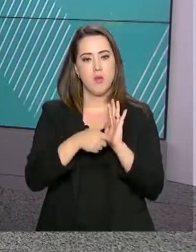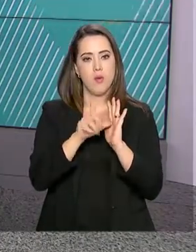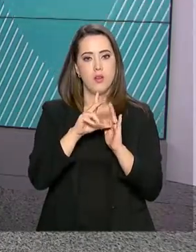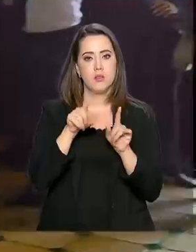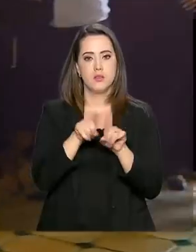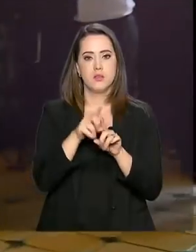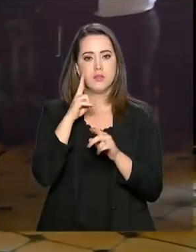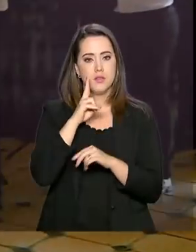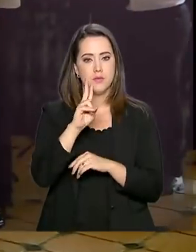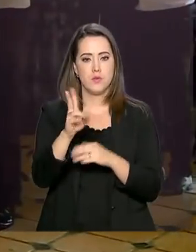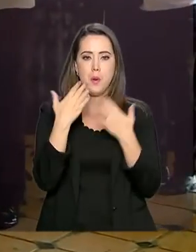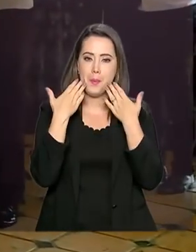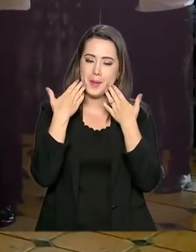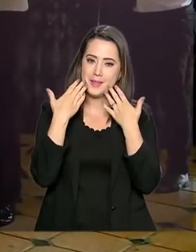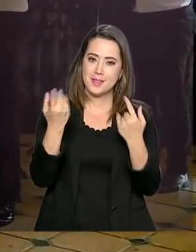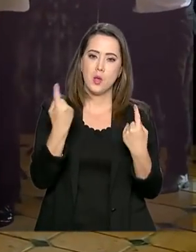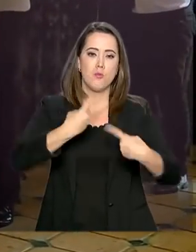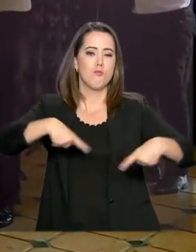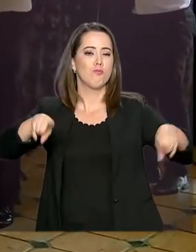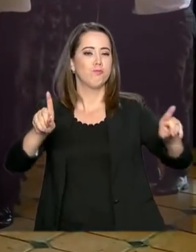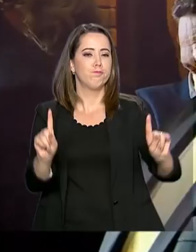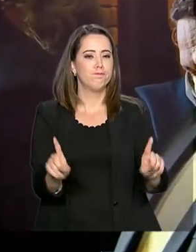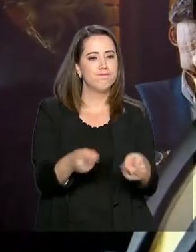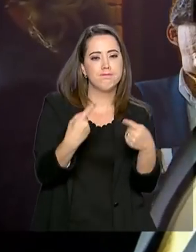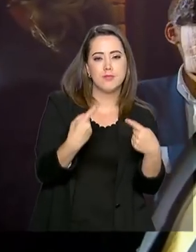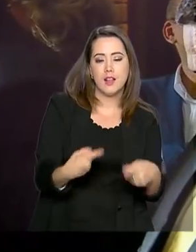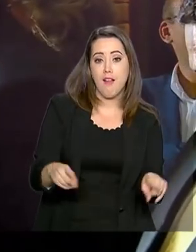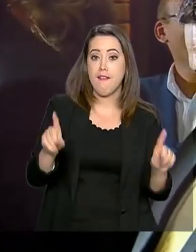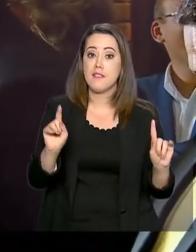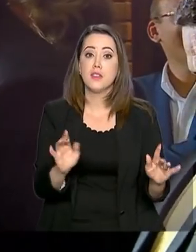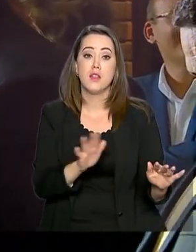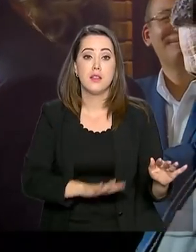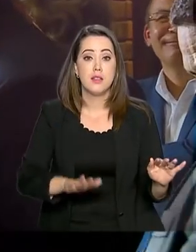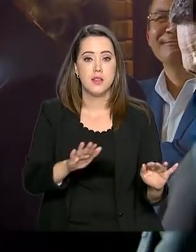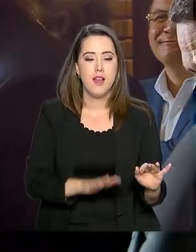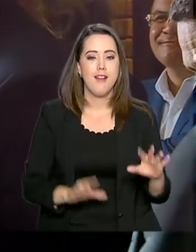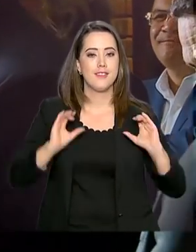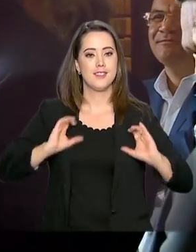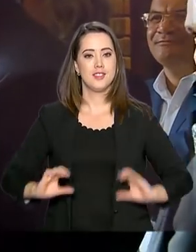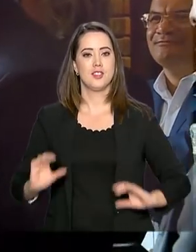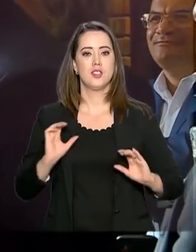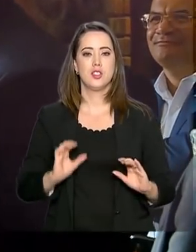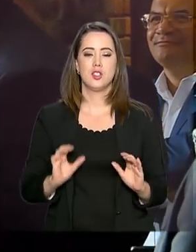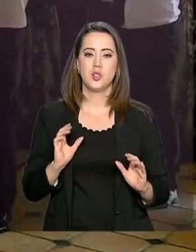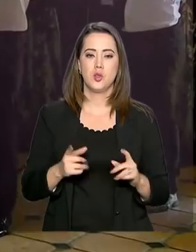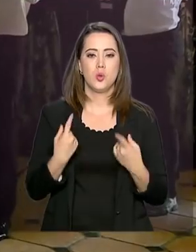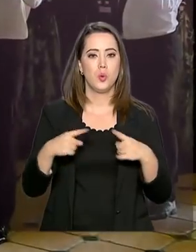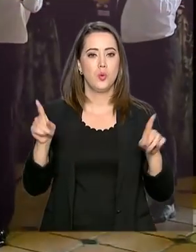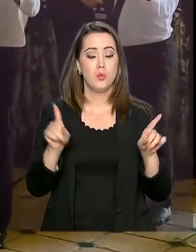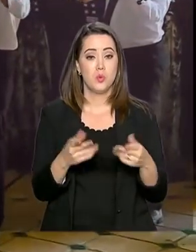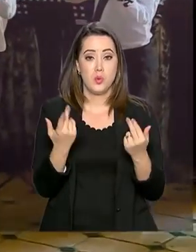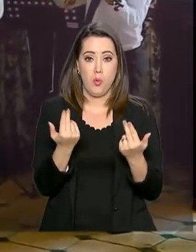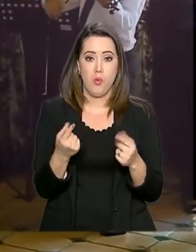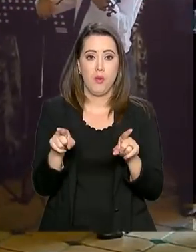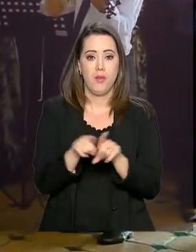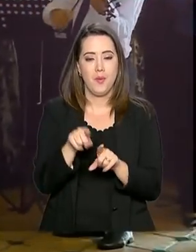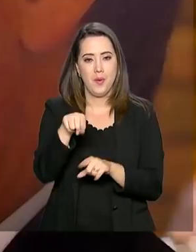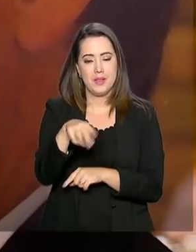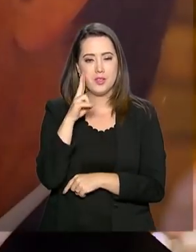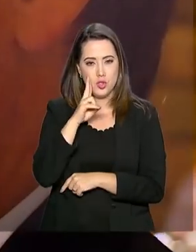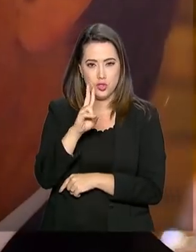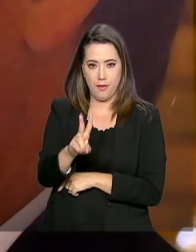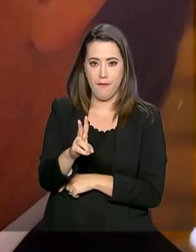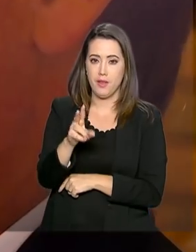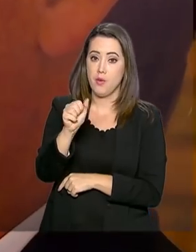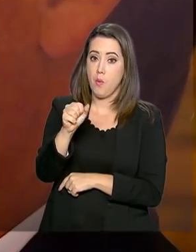assistiu a uma apresentação musical da Orquestra Criança Cidadã, que tocou músicas como essa que a gente está escutando, Asa Branca,